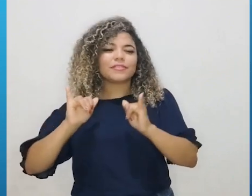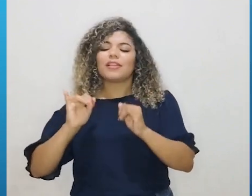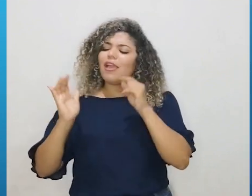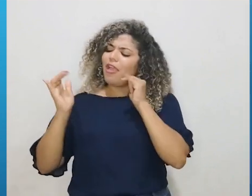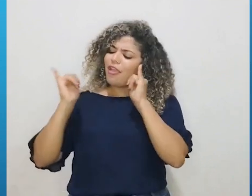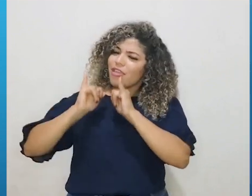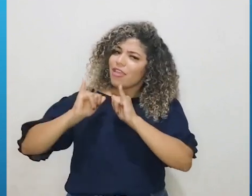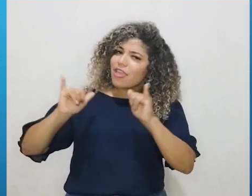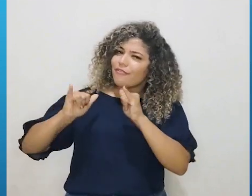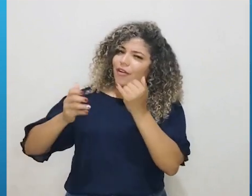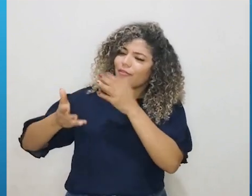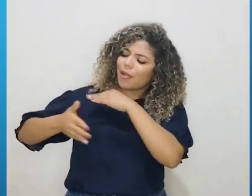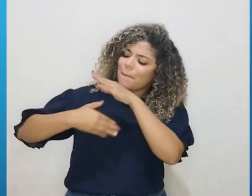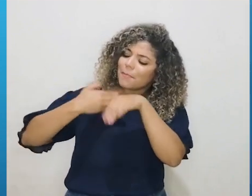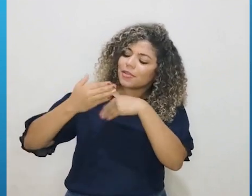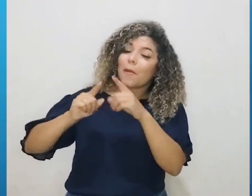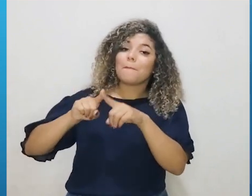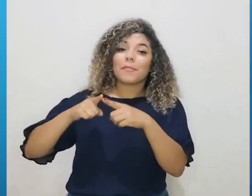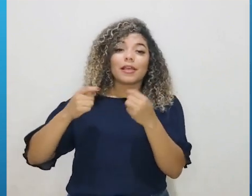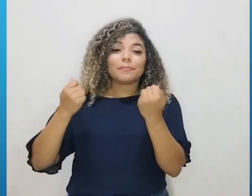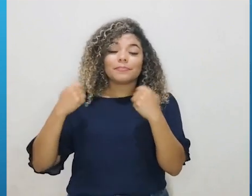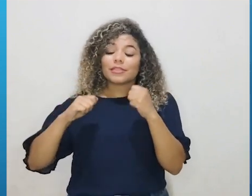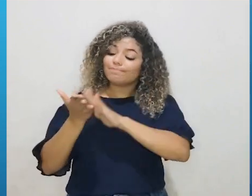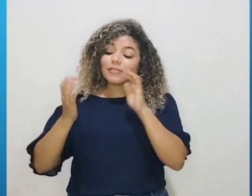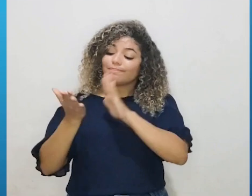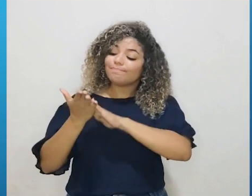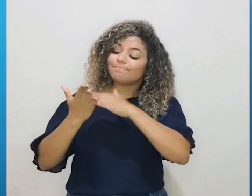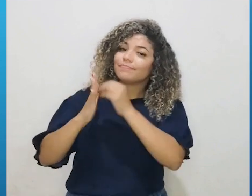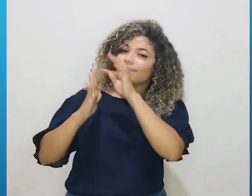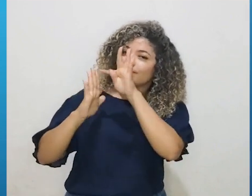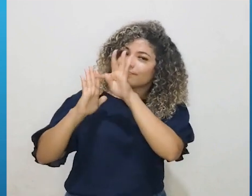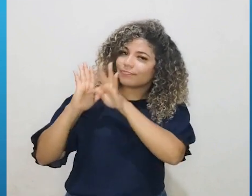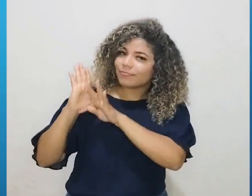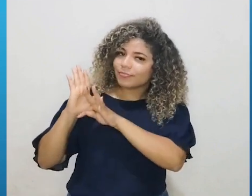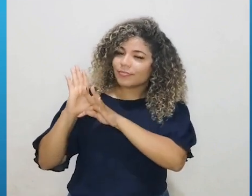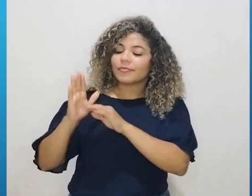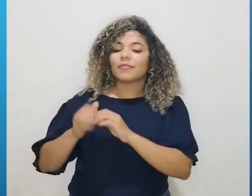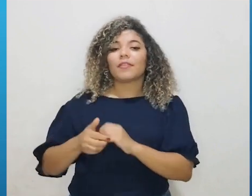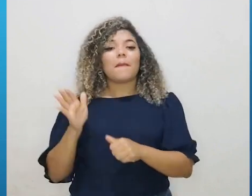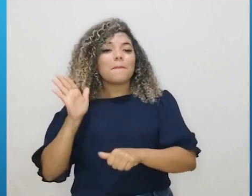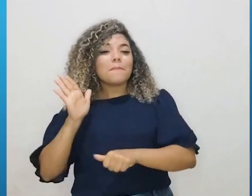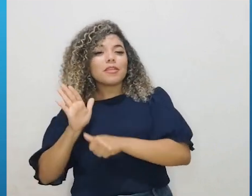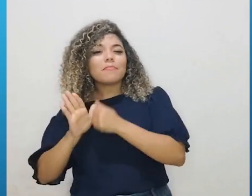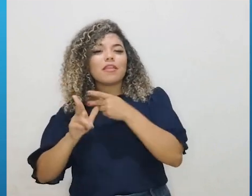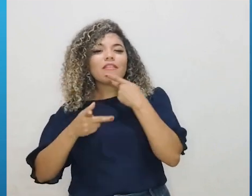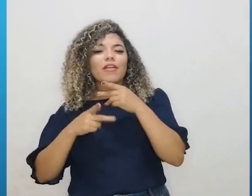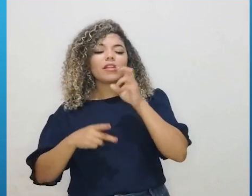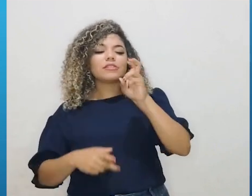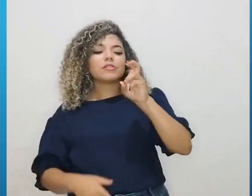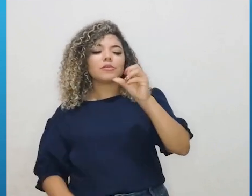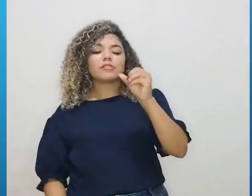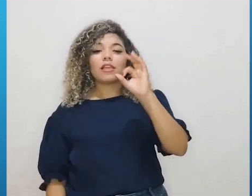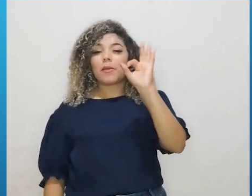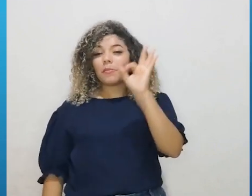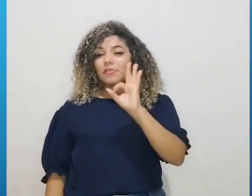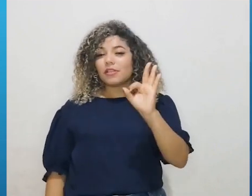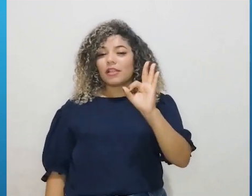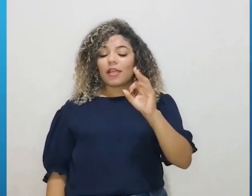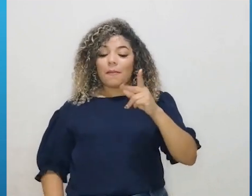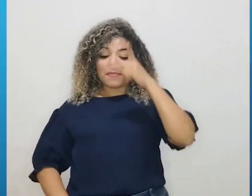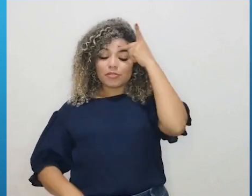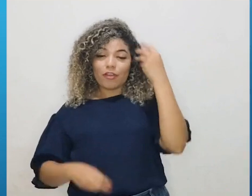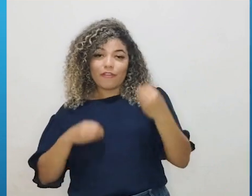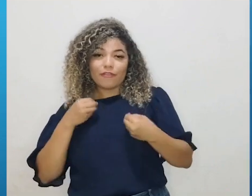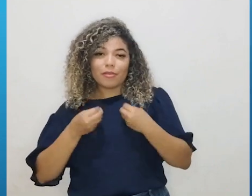informações mescladas aqui. Porque ele fala, primeiramente, que esse 56% da população do país